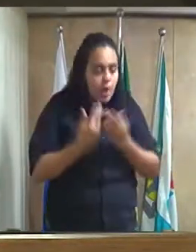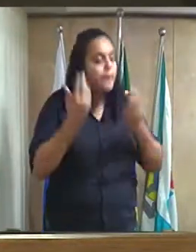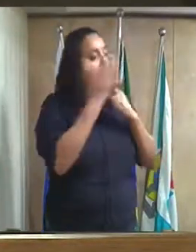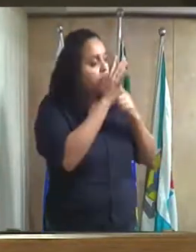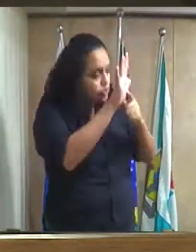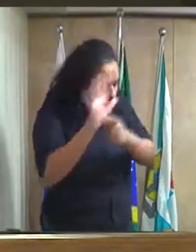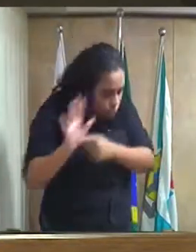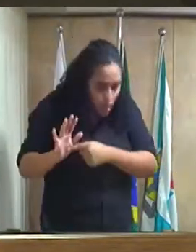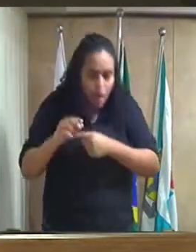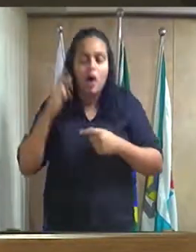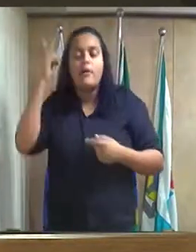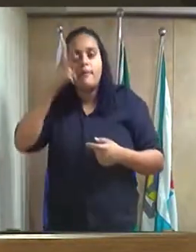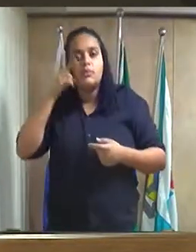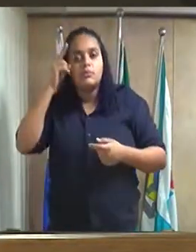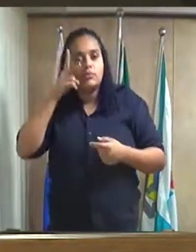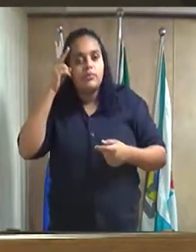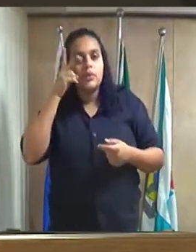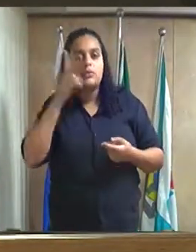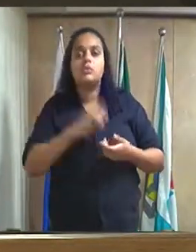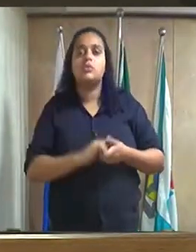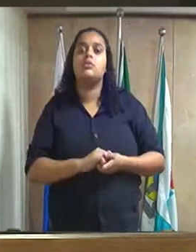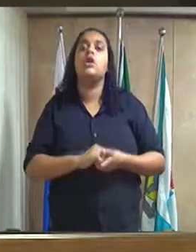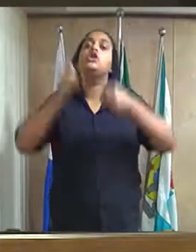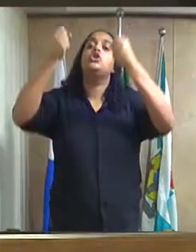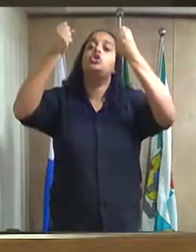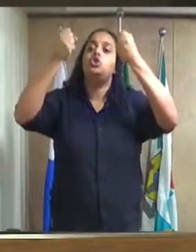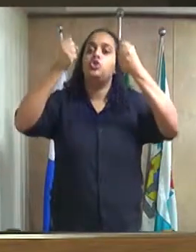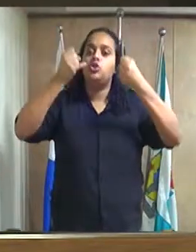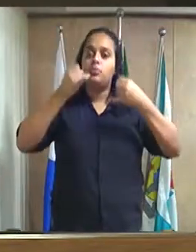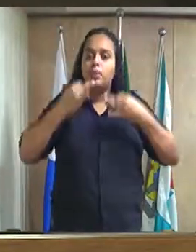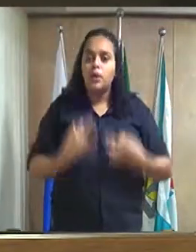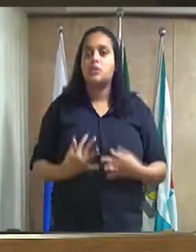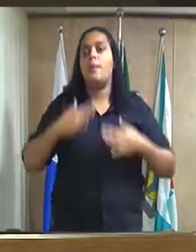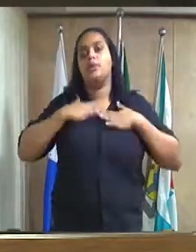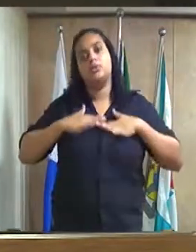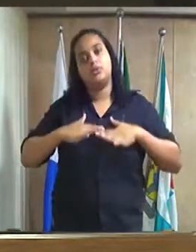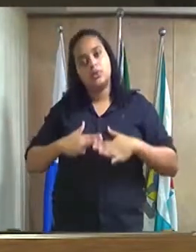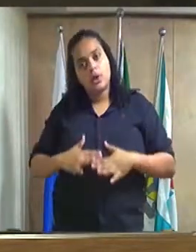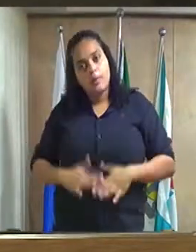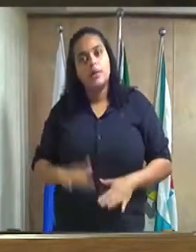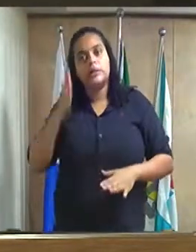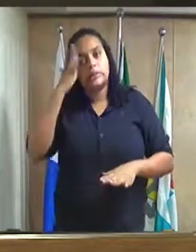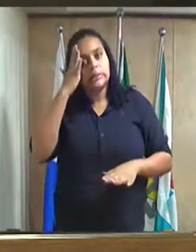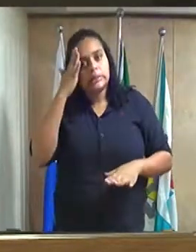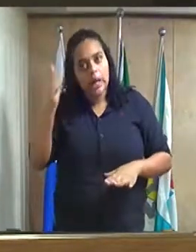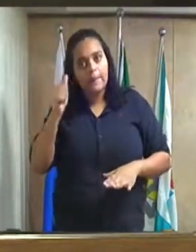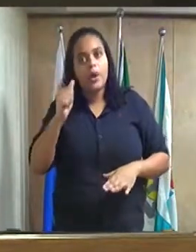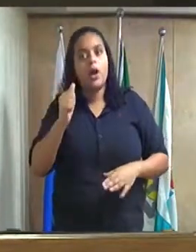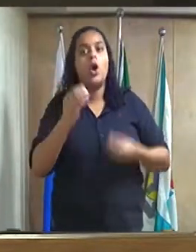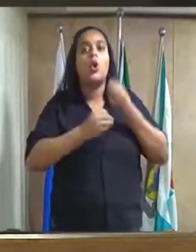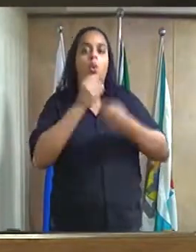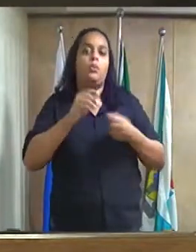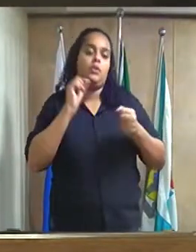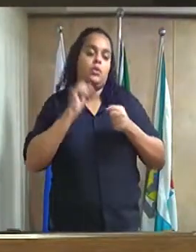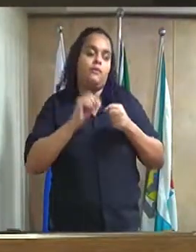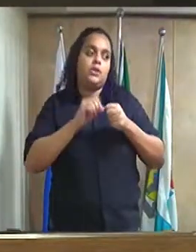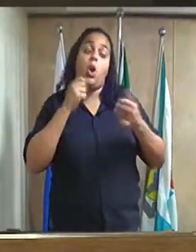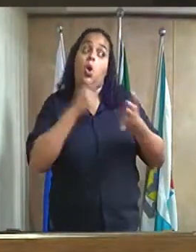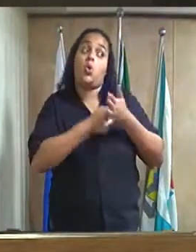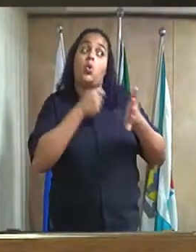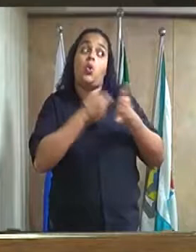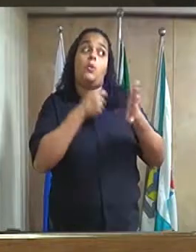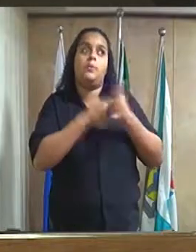mas gostaria de uma reunião para dar uma explicação mais tranquila de saber o que que está sendo feito para a cobrança